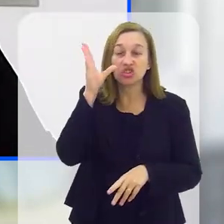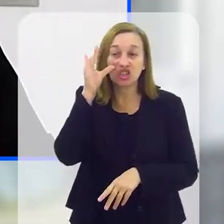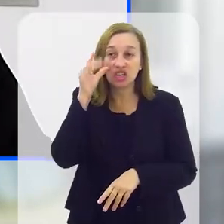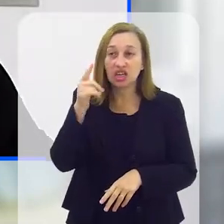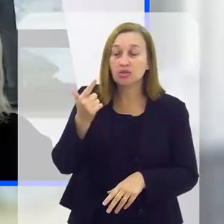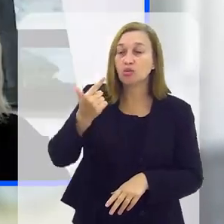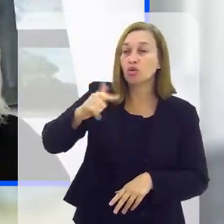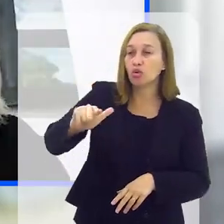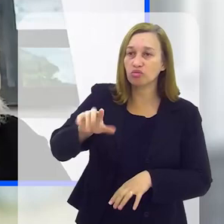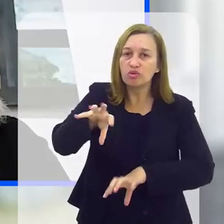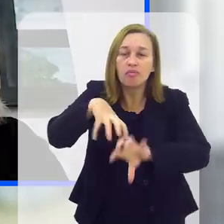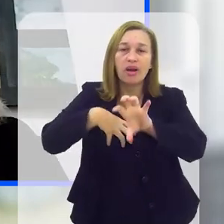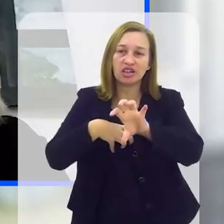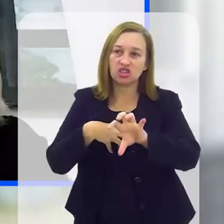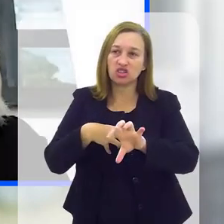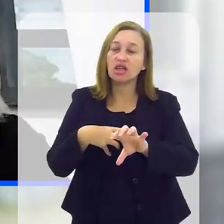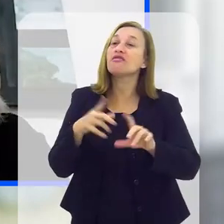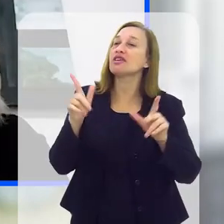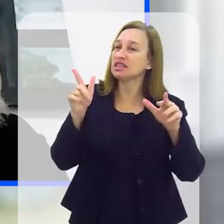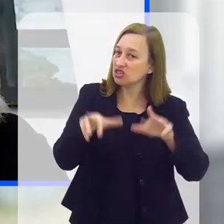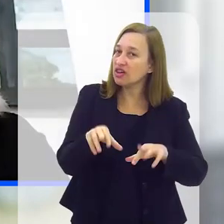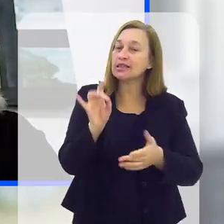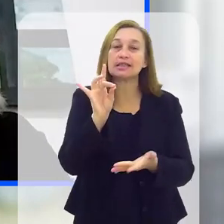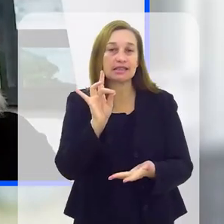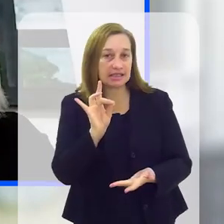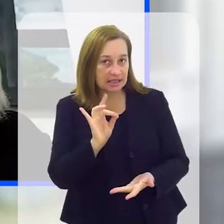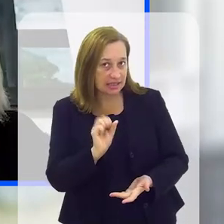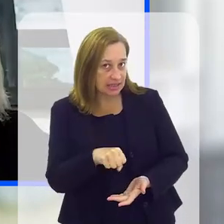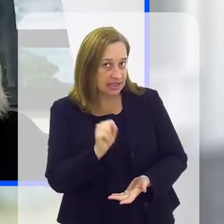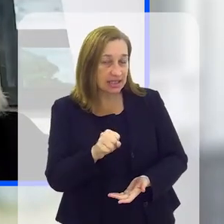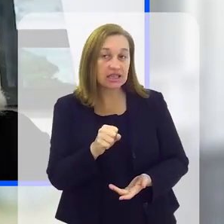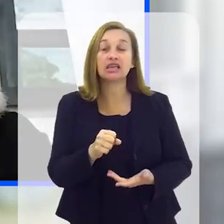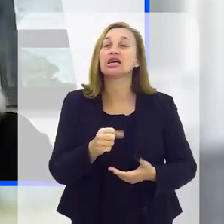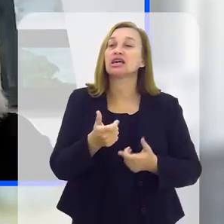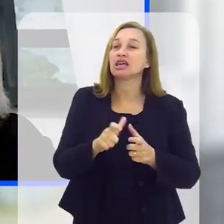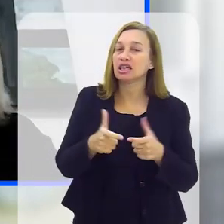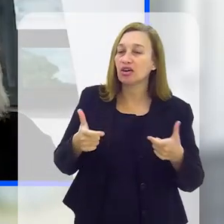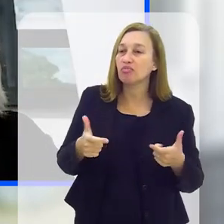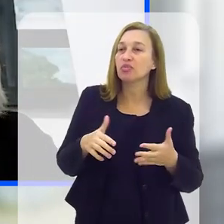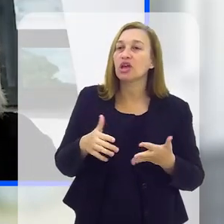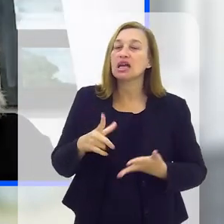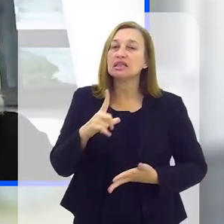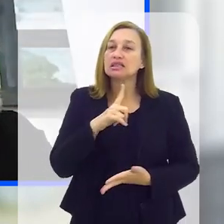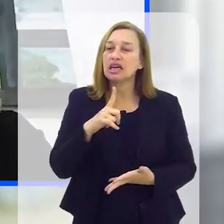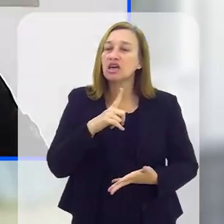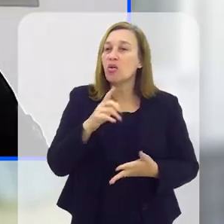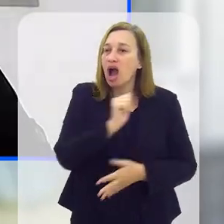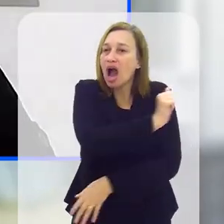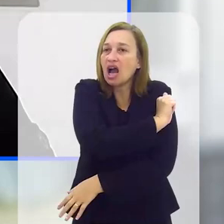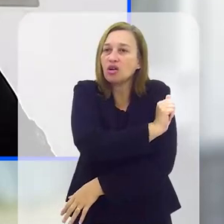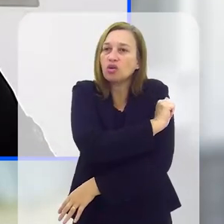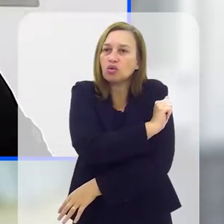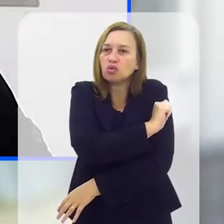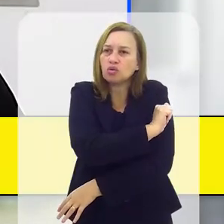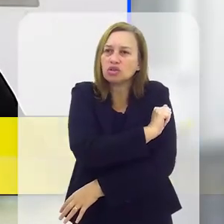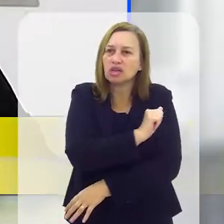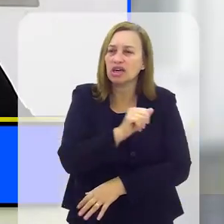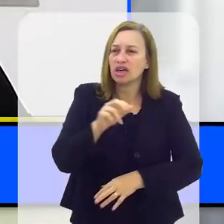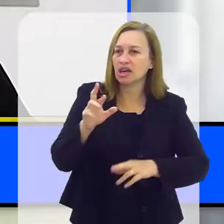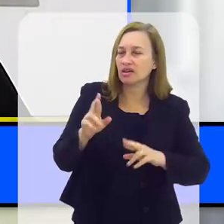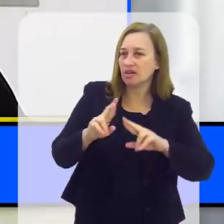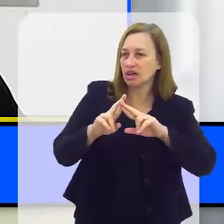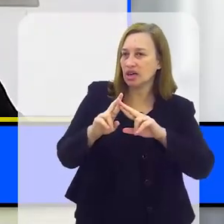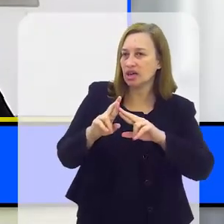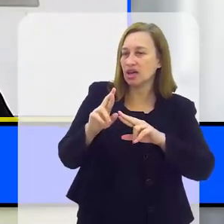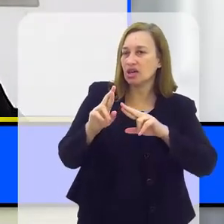por pessoas. E isso faz a diferença, sim, e muito grande. Eu tenho alunos que estão fazendo